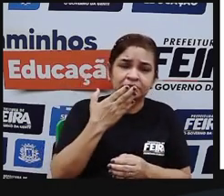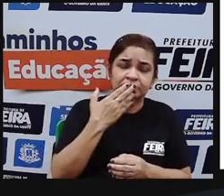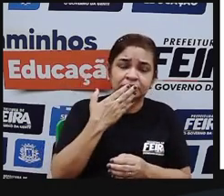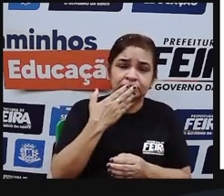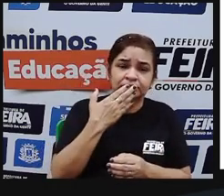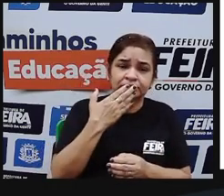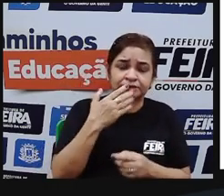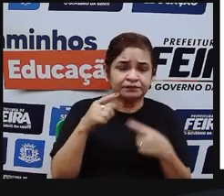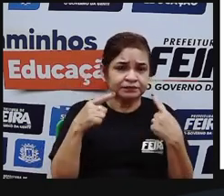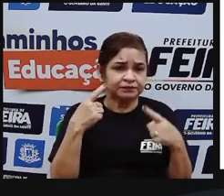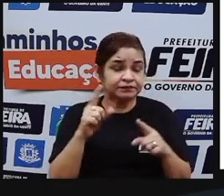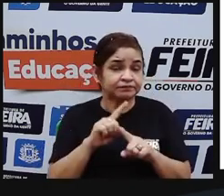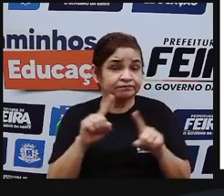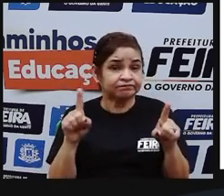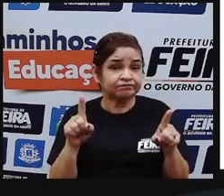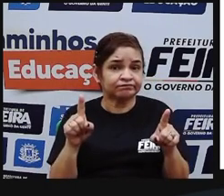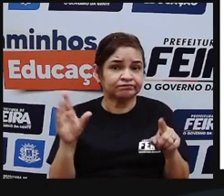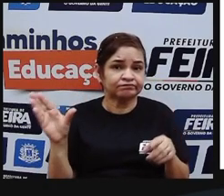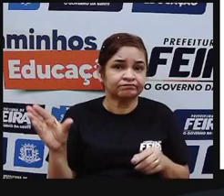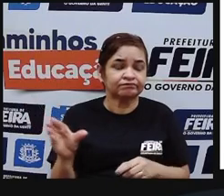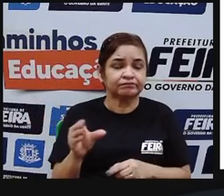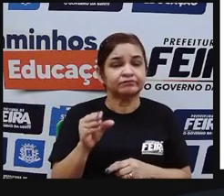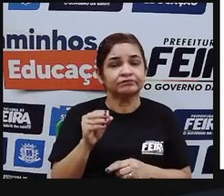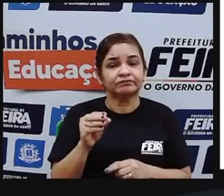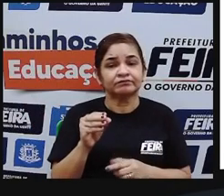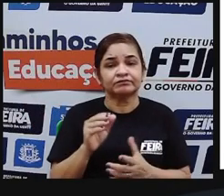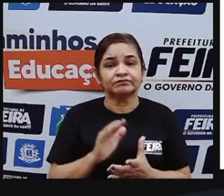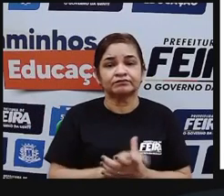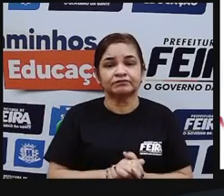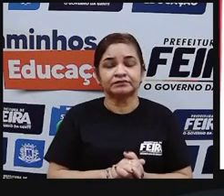na canção, no trecho da canção.